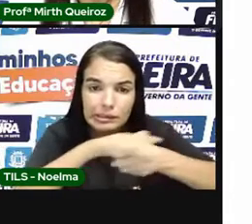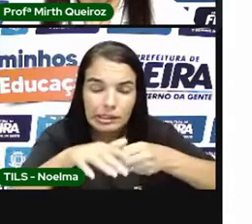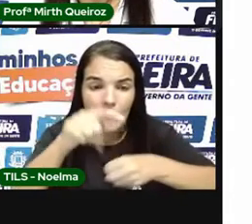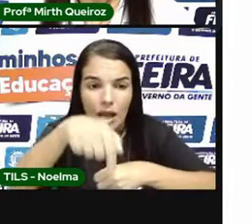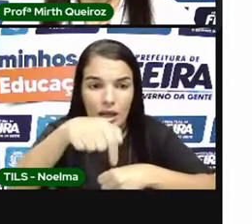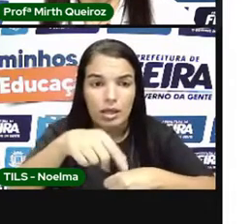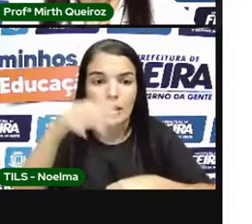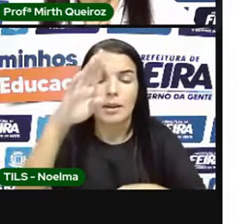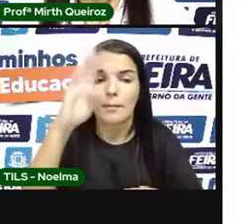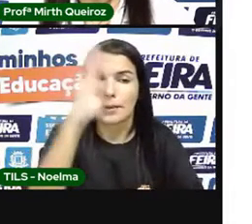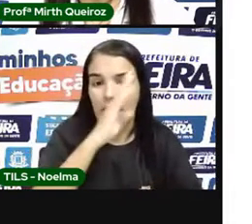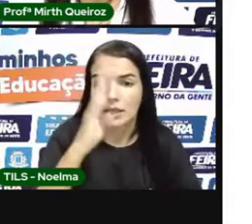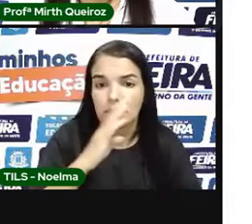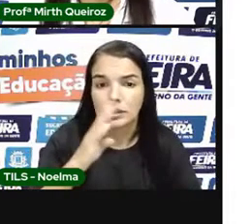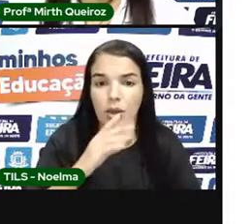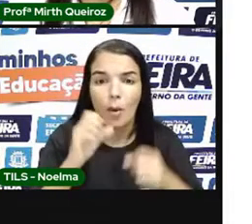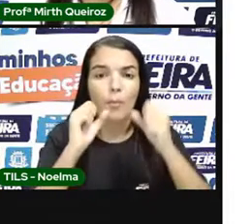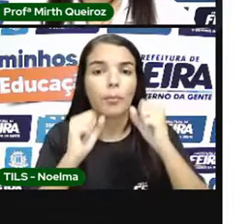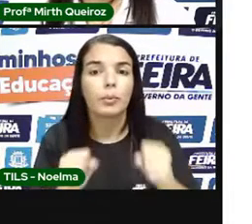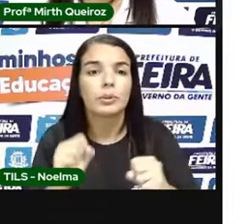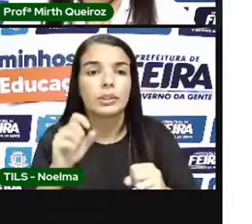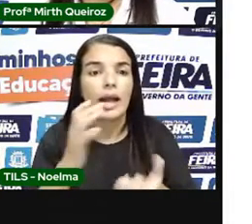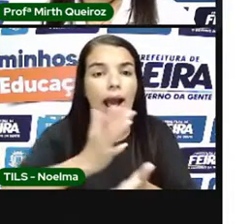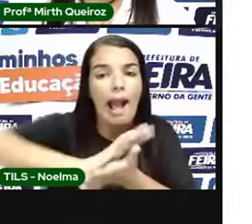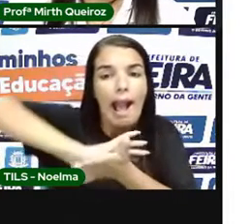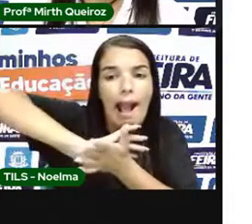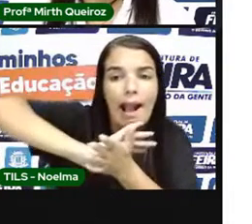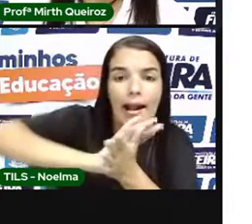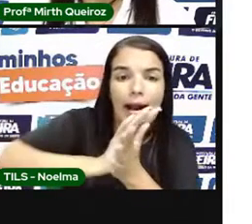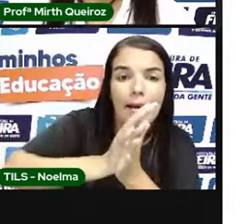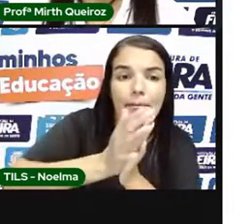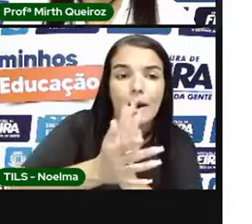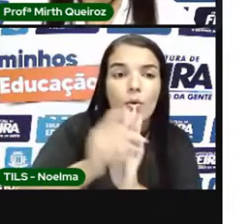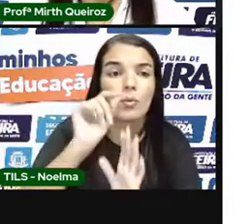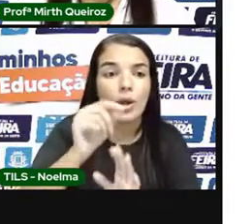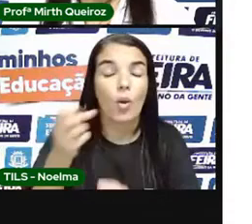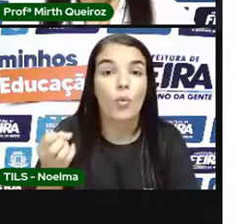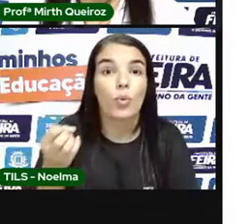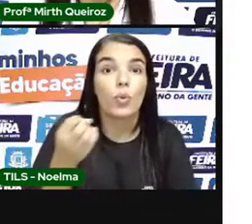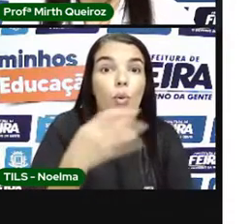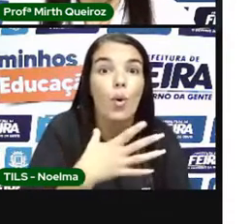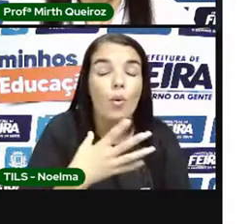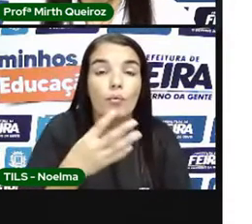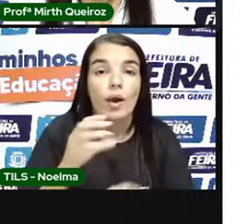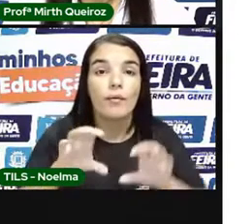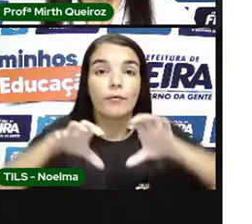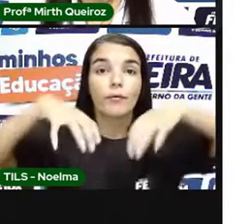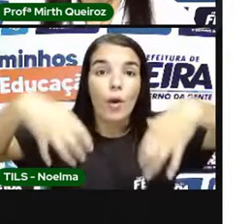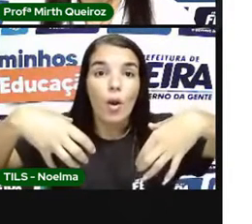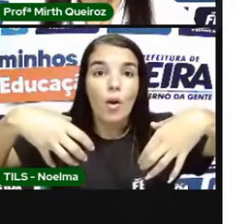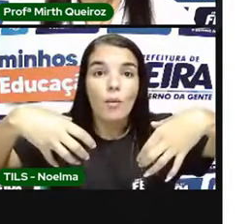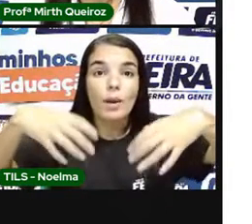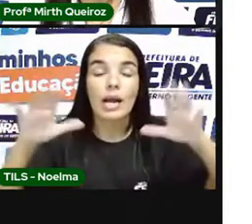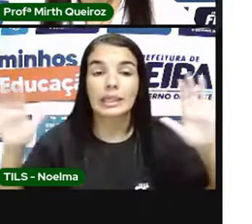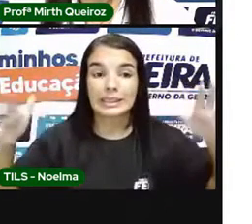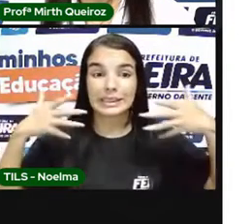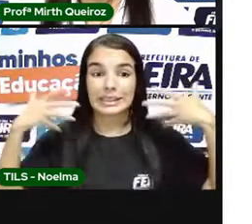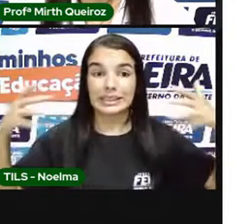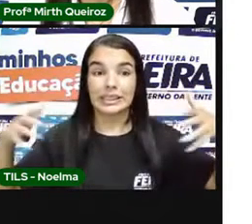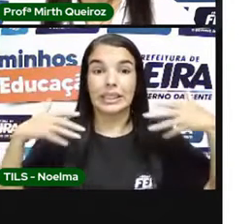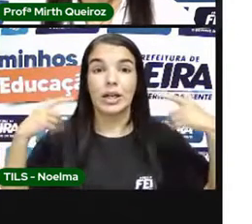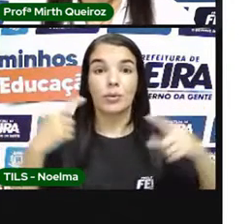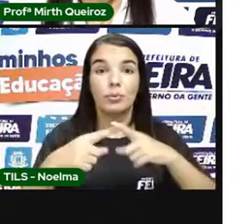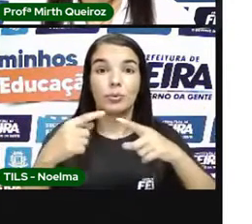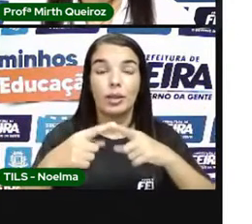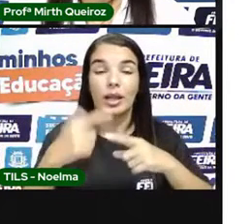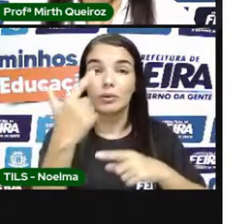Amazonas Poderia Acabar Provocando Um novo Regime Climático E transformar Em savanas As